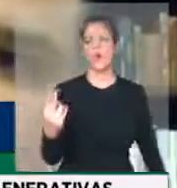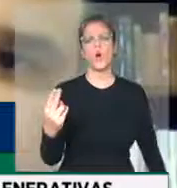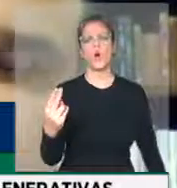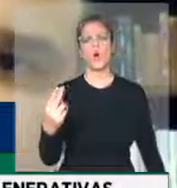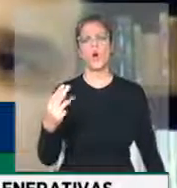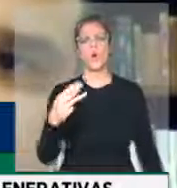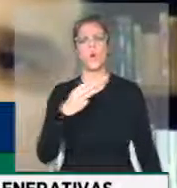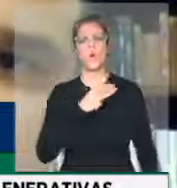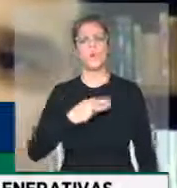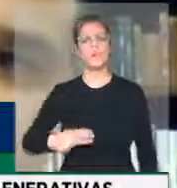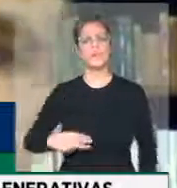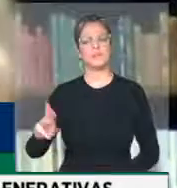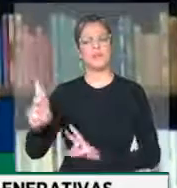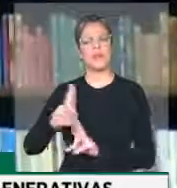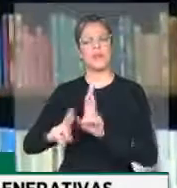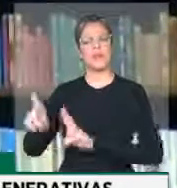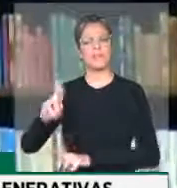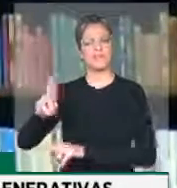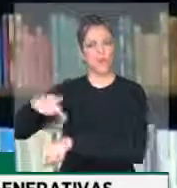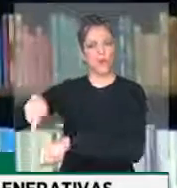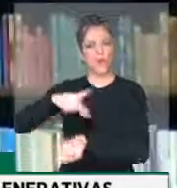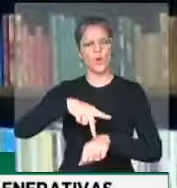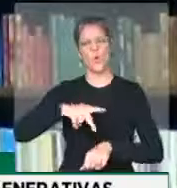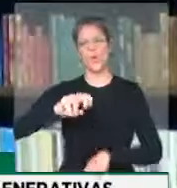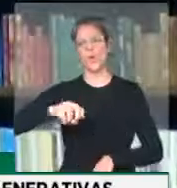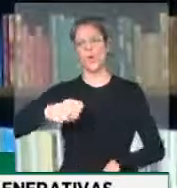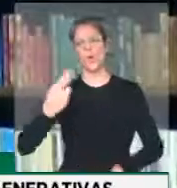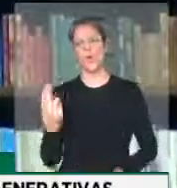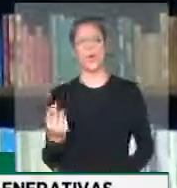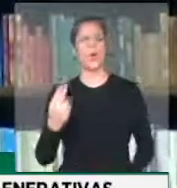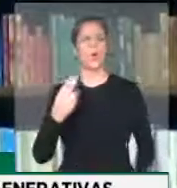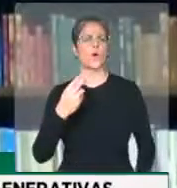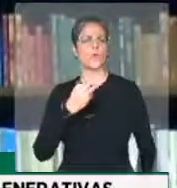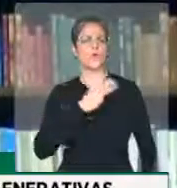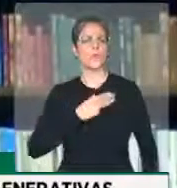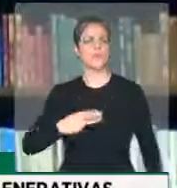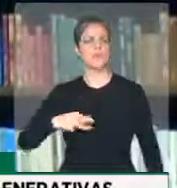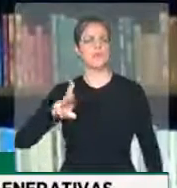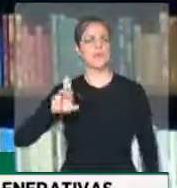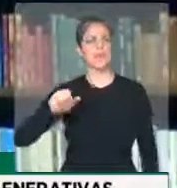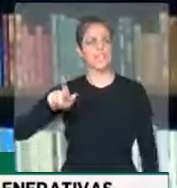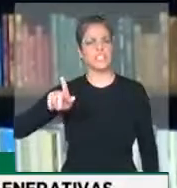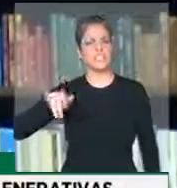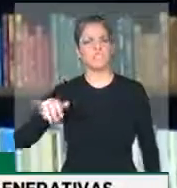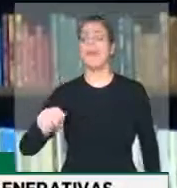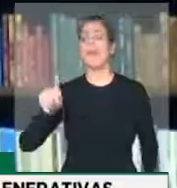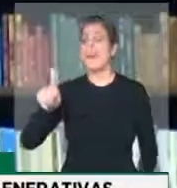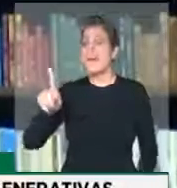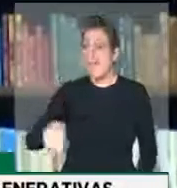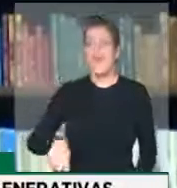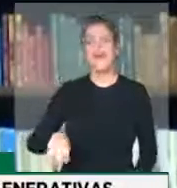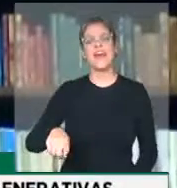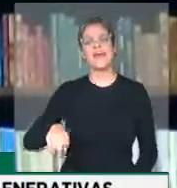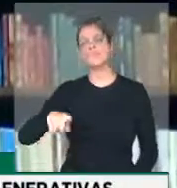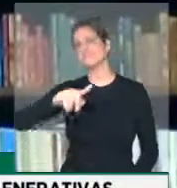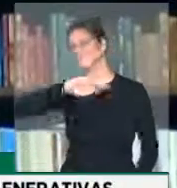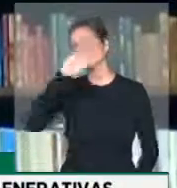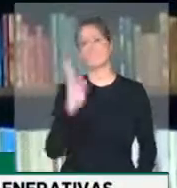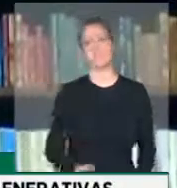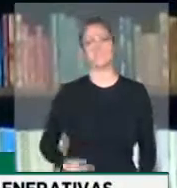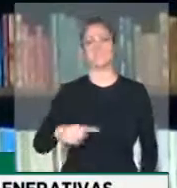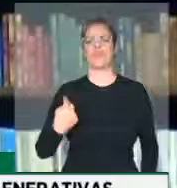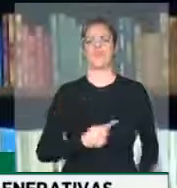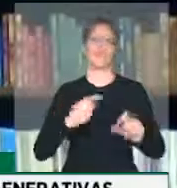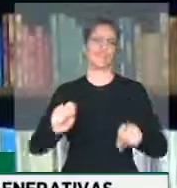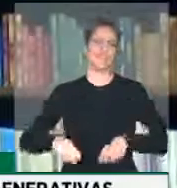ministro das Relações Exteriores, não é defender Regina Duarte, é defender o país, é defender o Estado brasileiro. E aí eu me pergunto, como é